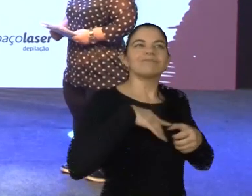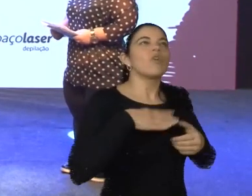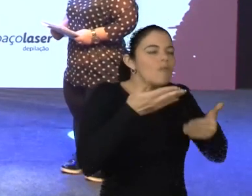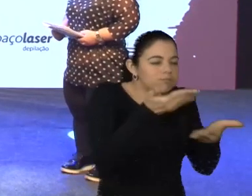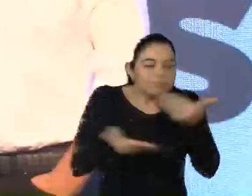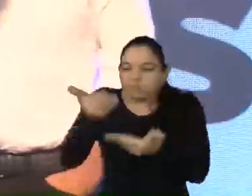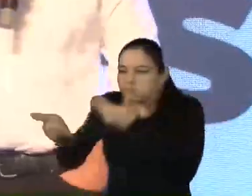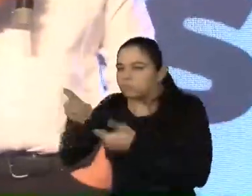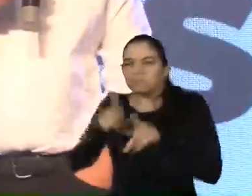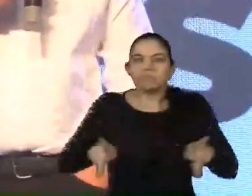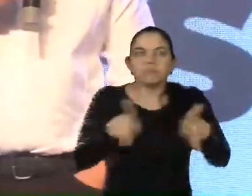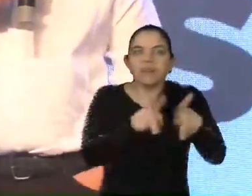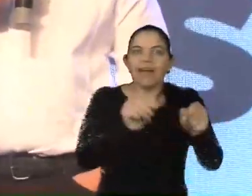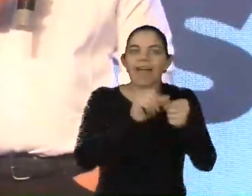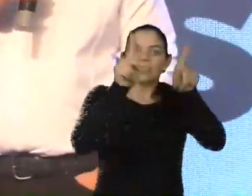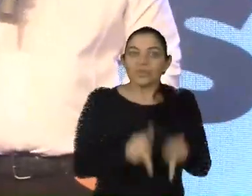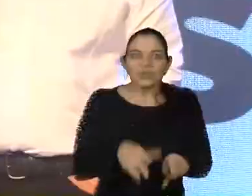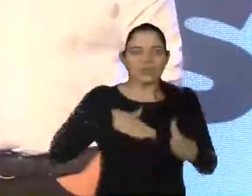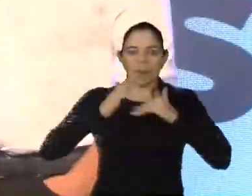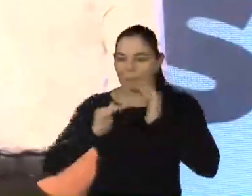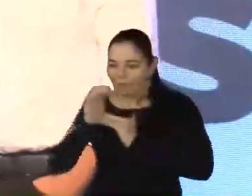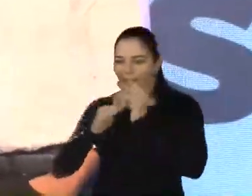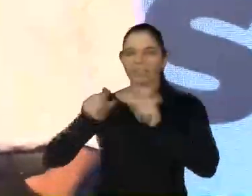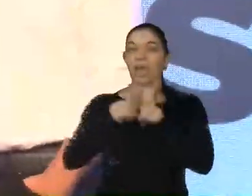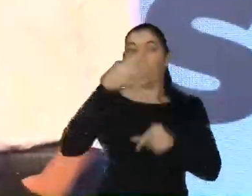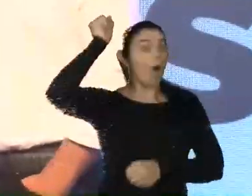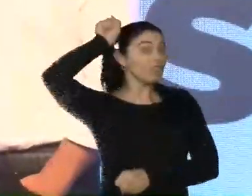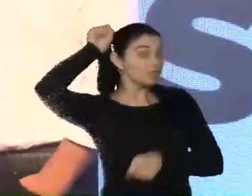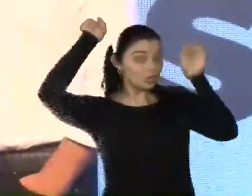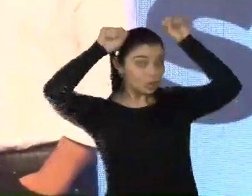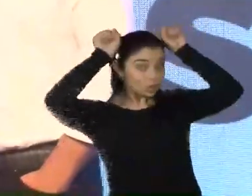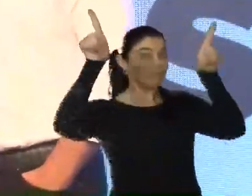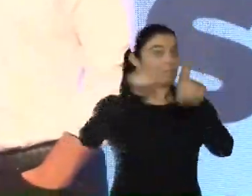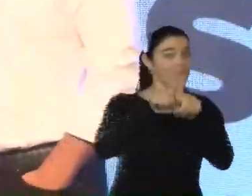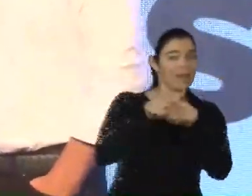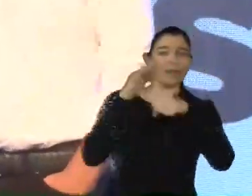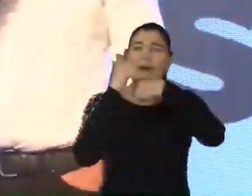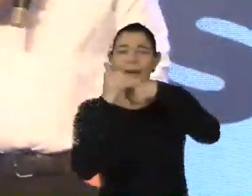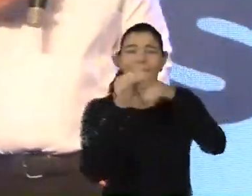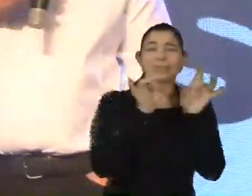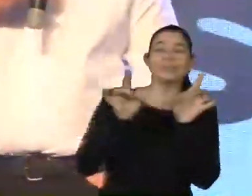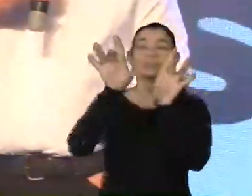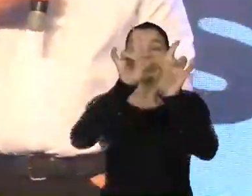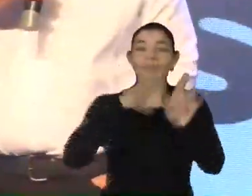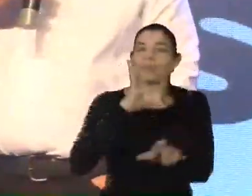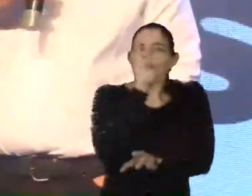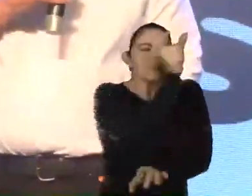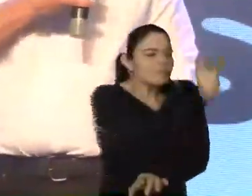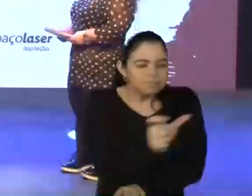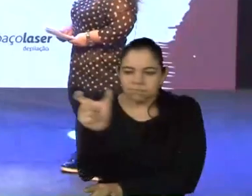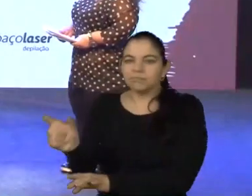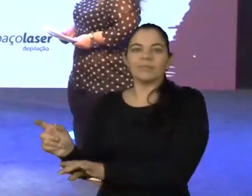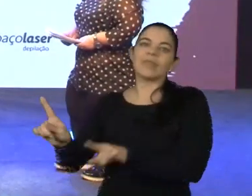público, com essas pessoas fantásticas, assim como a Xuxa, que tem um carinho especial para cada uma dessas pessoas. E,